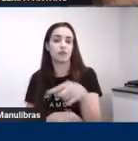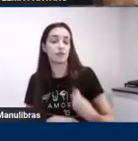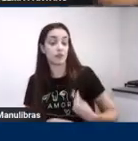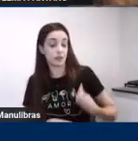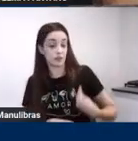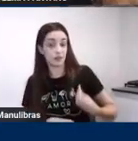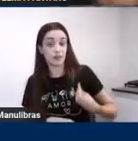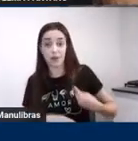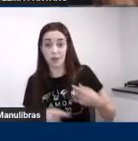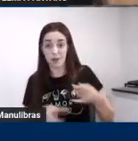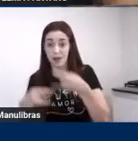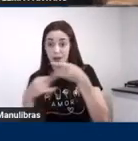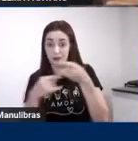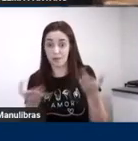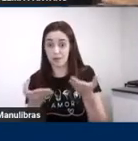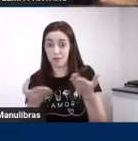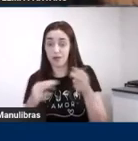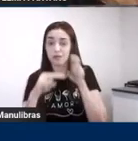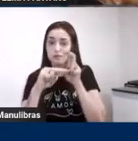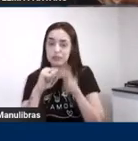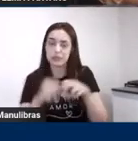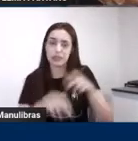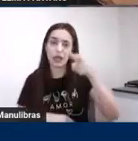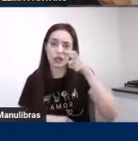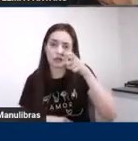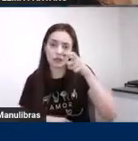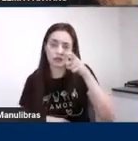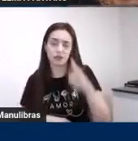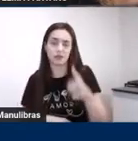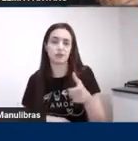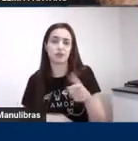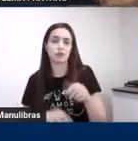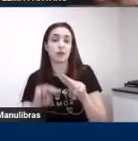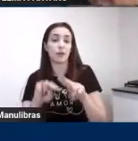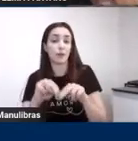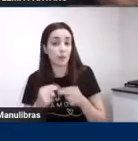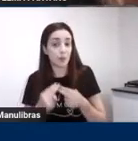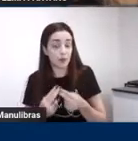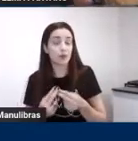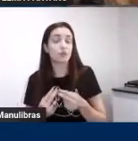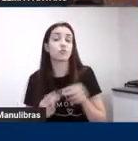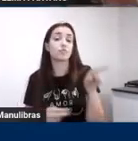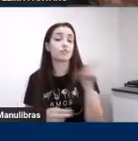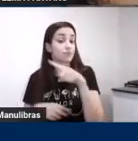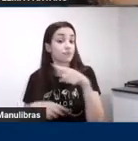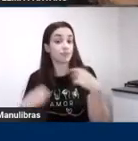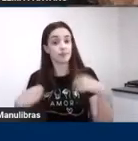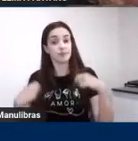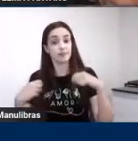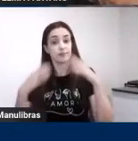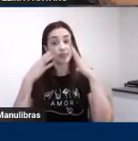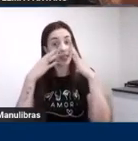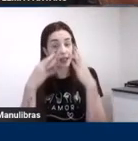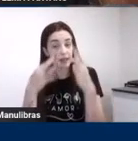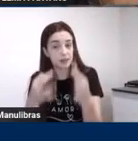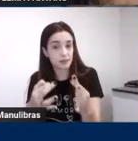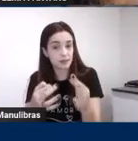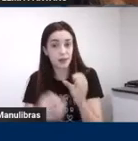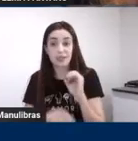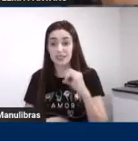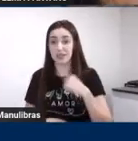Quanto mais eu conheço sobre um tema, mais essa rede neuronal vai me permitir que esses flashes adquiram